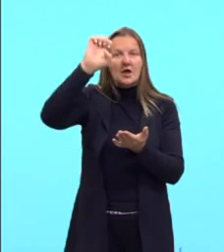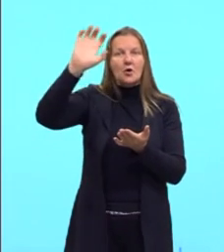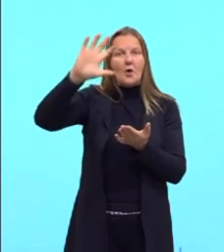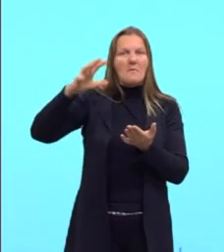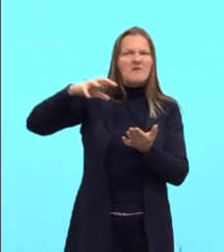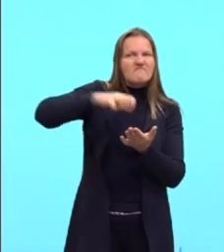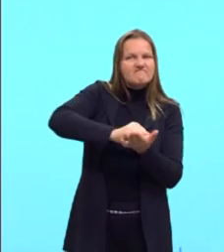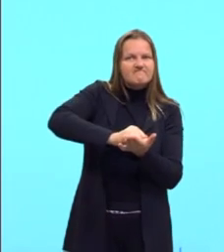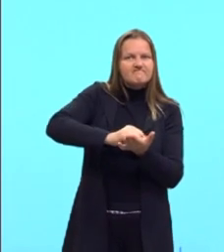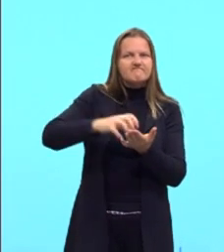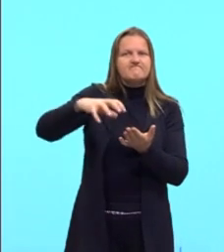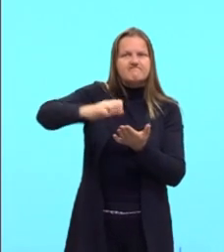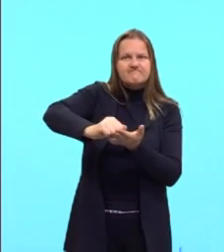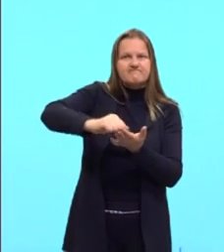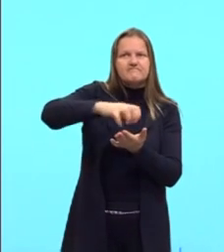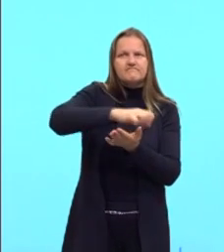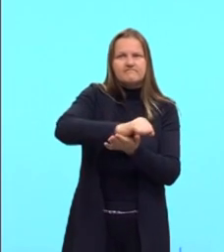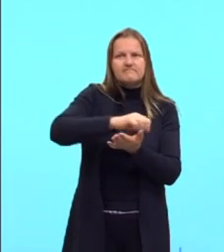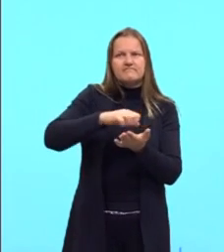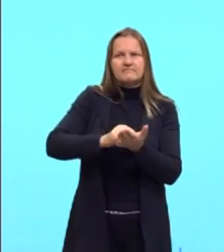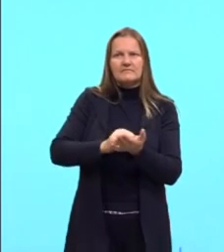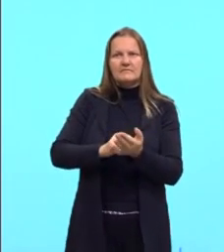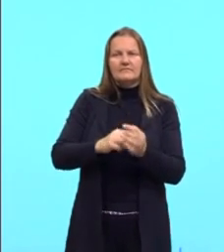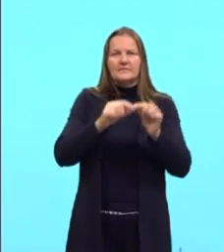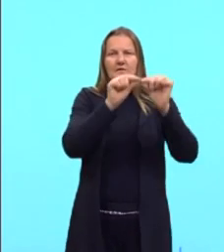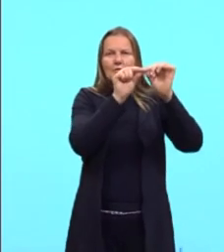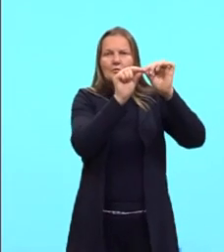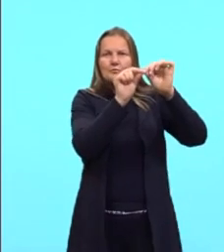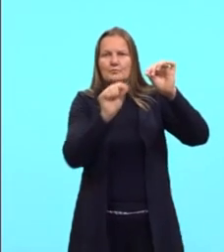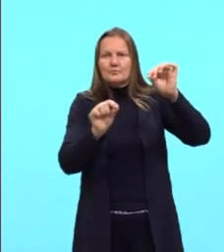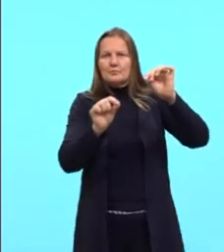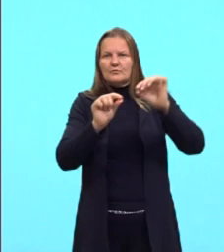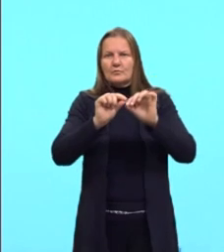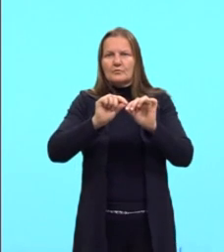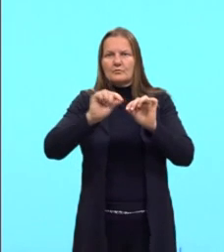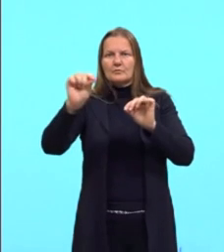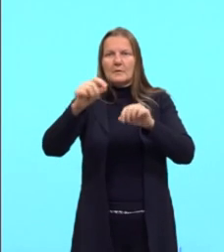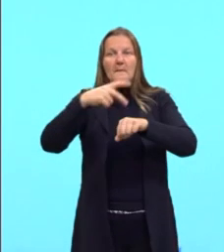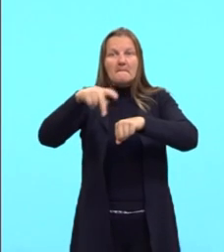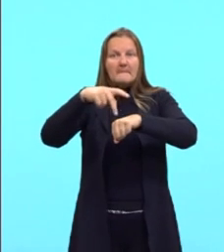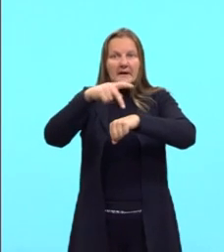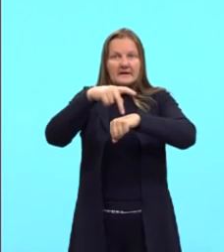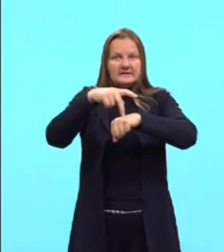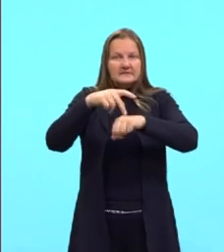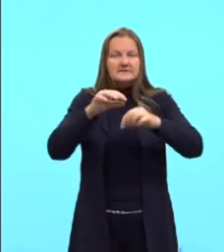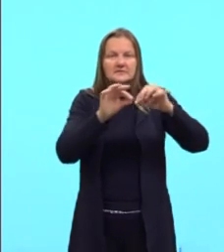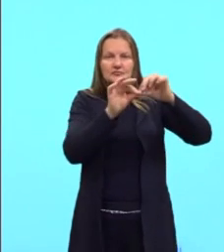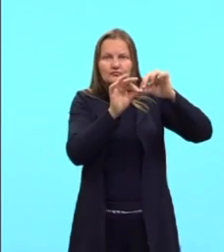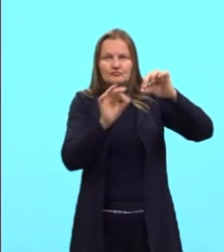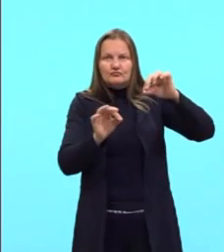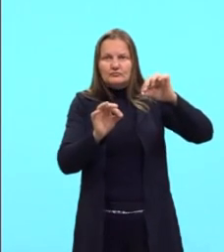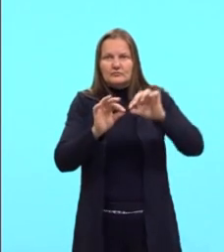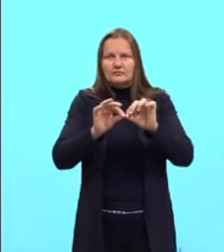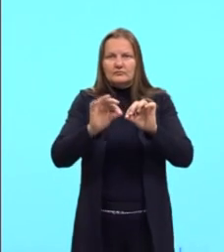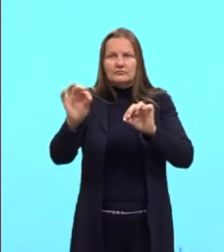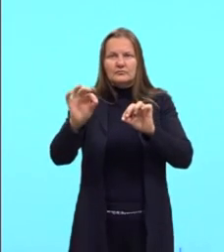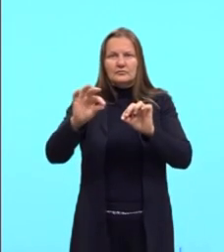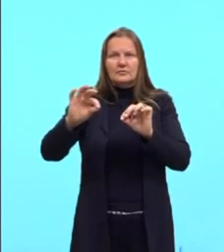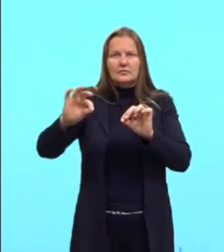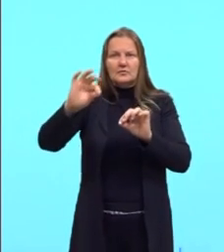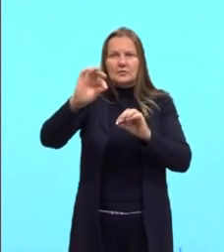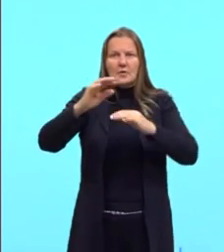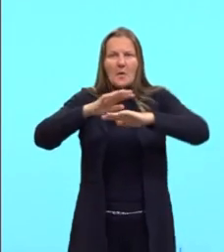Observem, né, que as linhas são retas, muitas dessas linhas que nós temos aí de